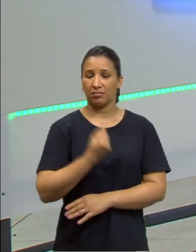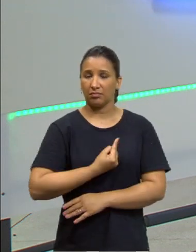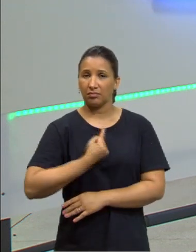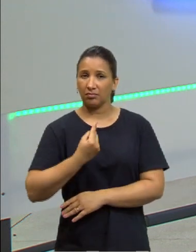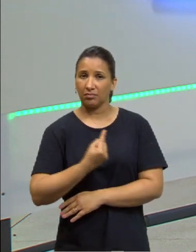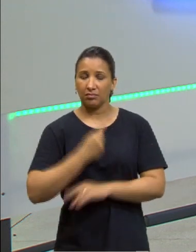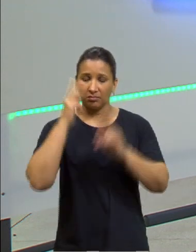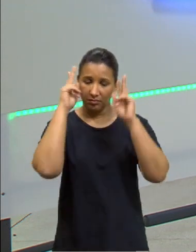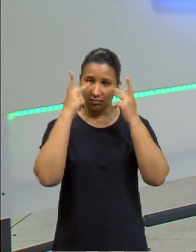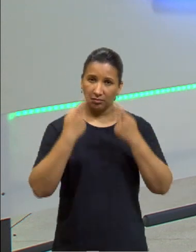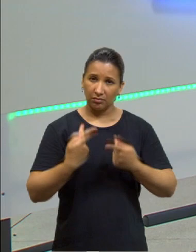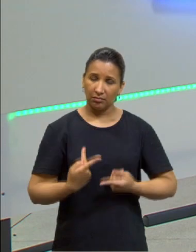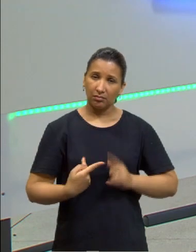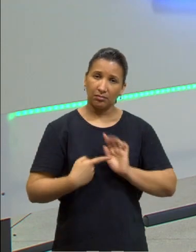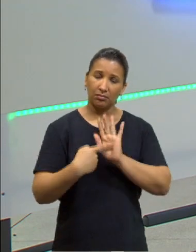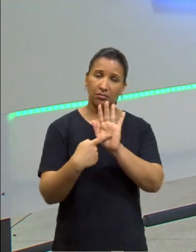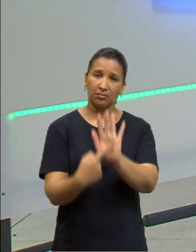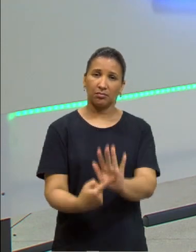humana está aí presente.